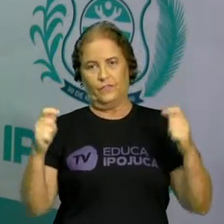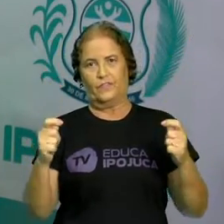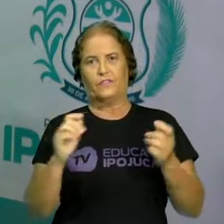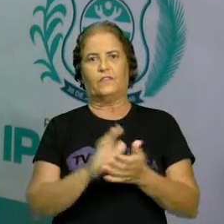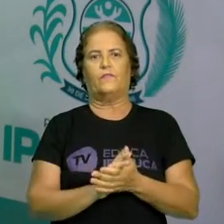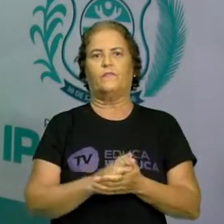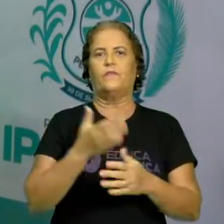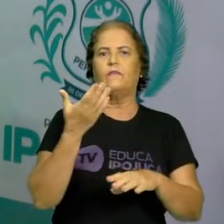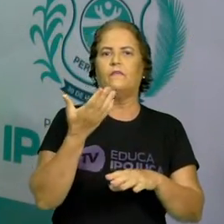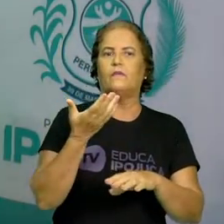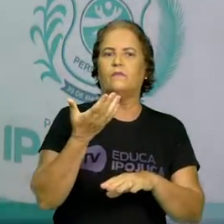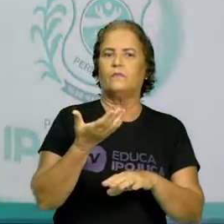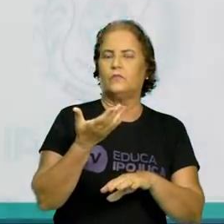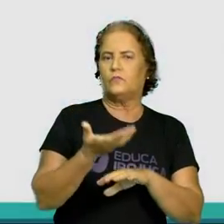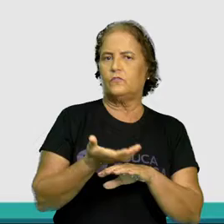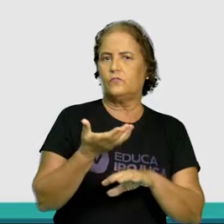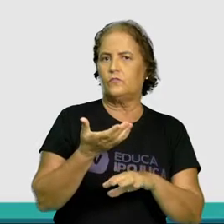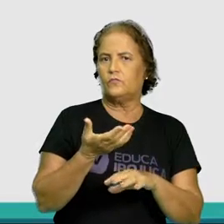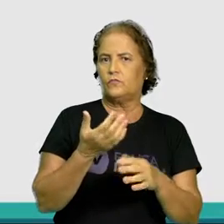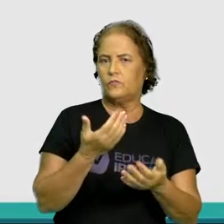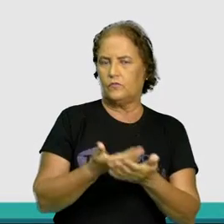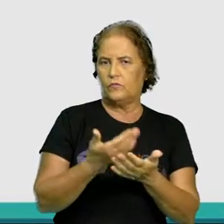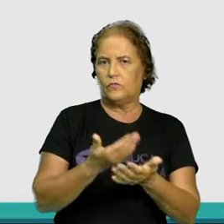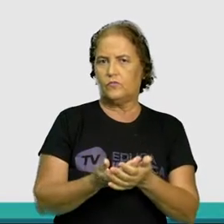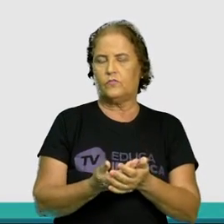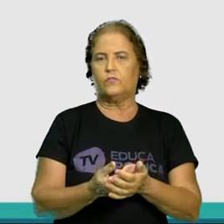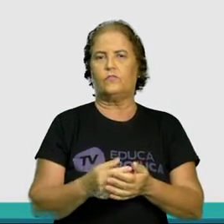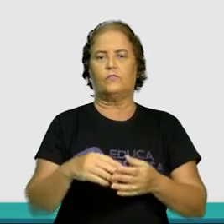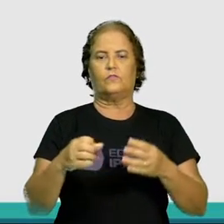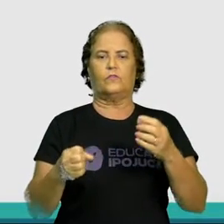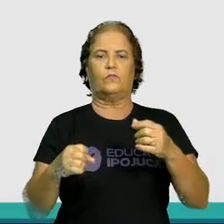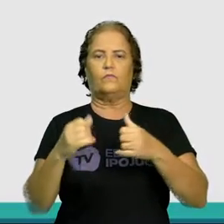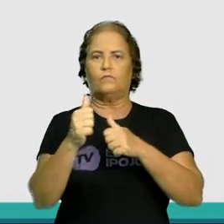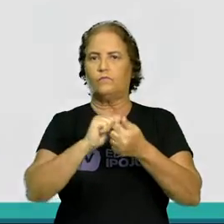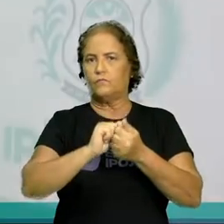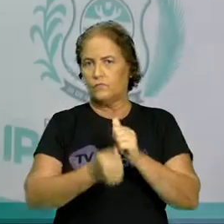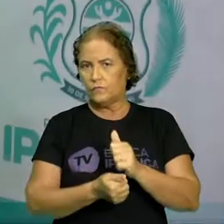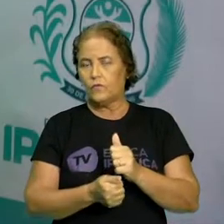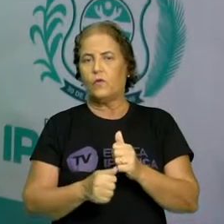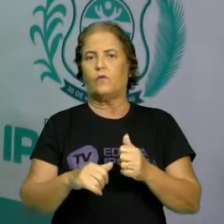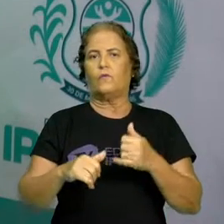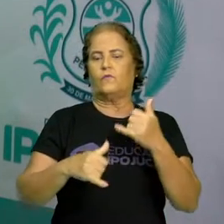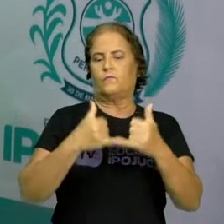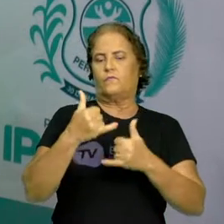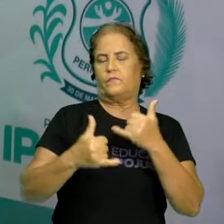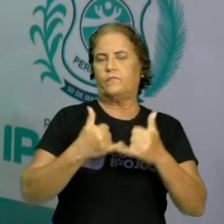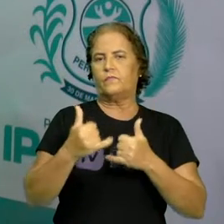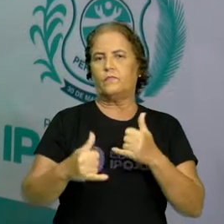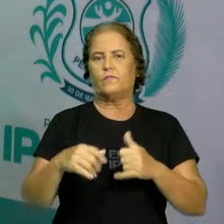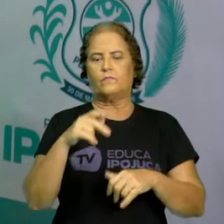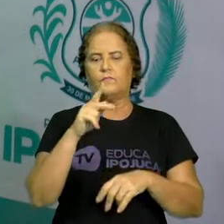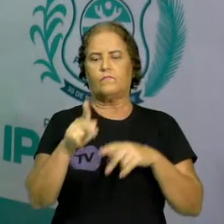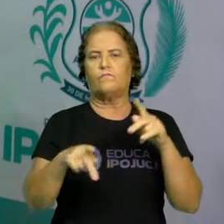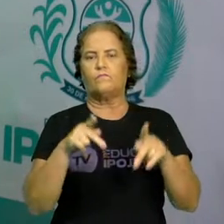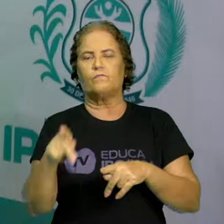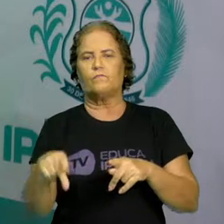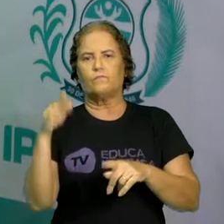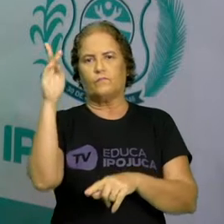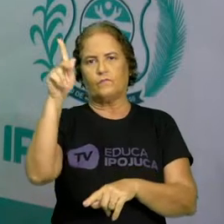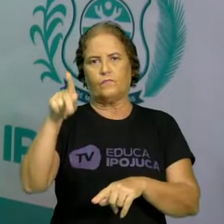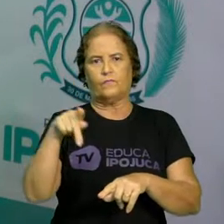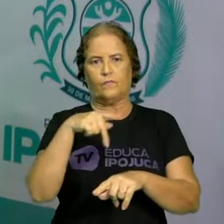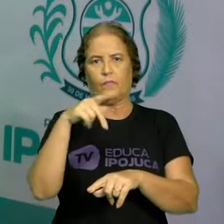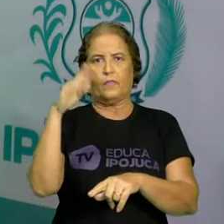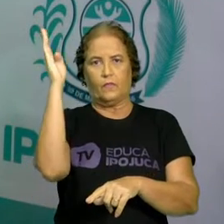questão da origem dos jogos e brincadeiras populares do Brasil. Essa é a aula 2 de Educação Física,